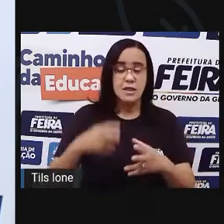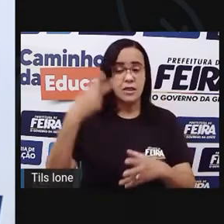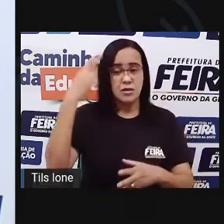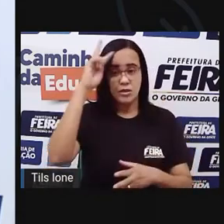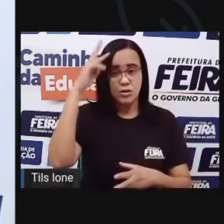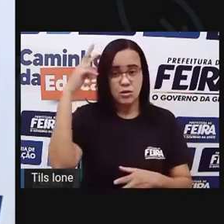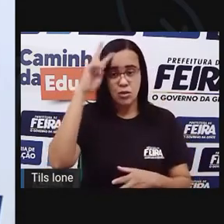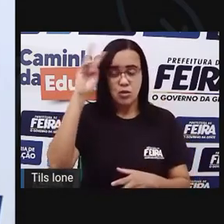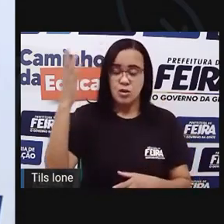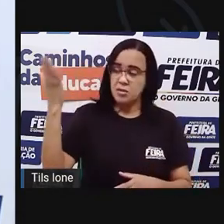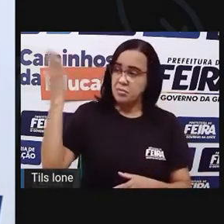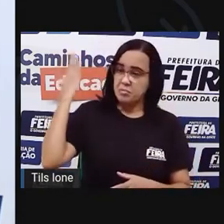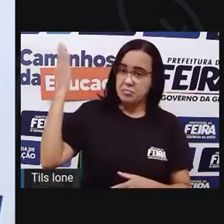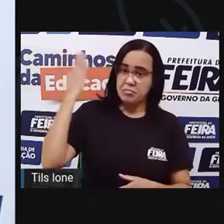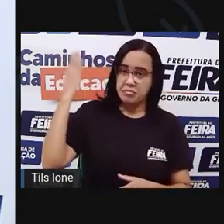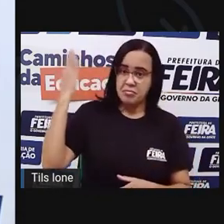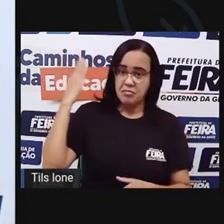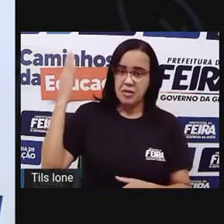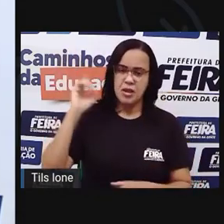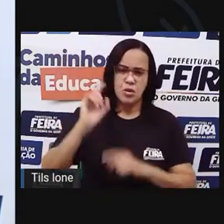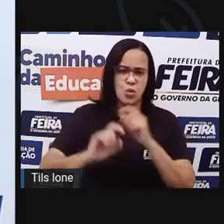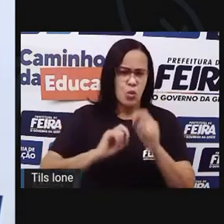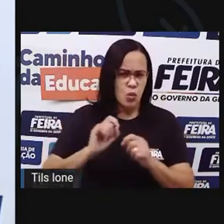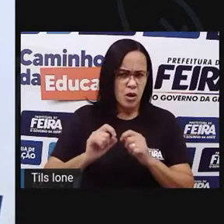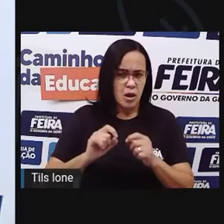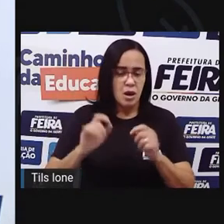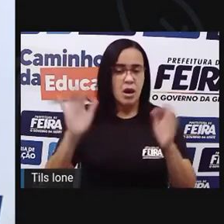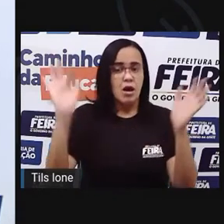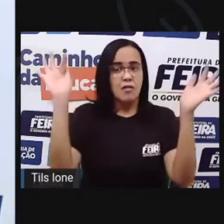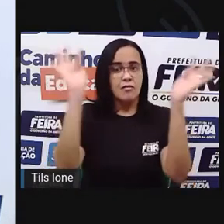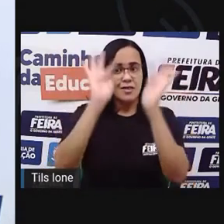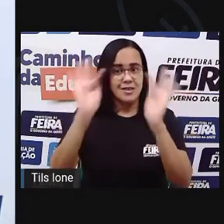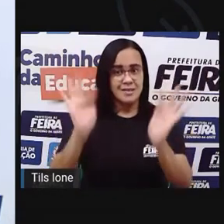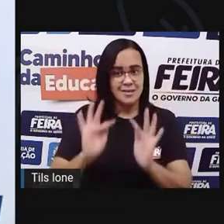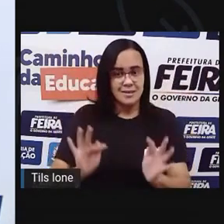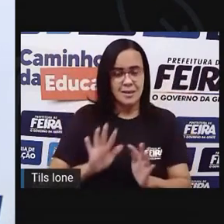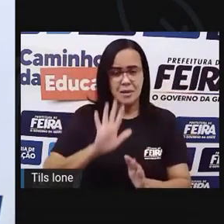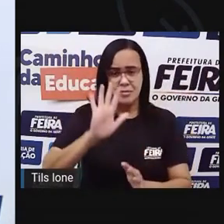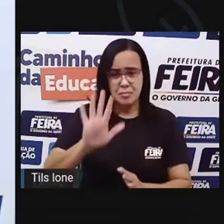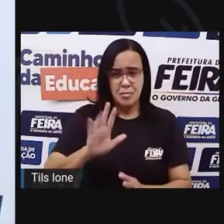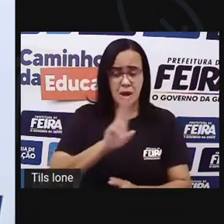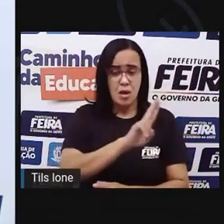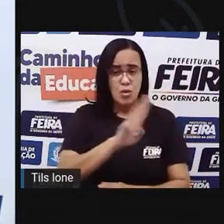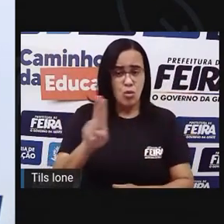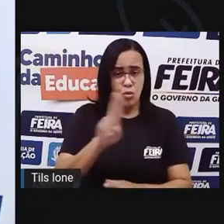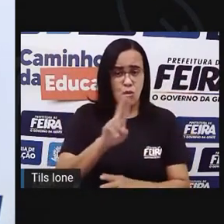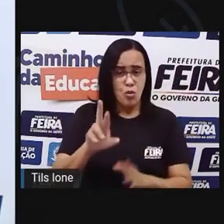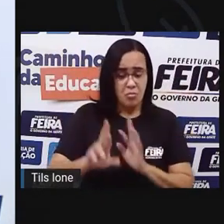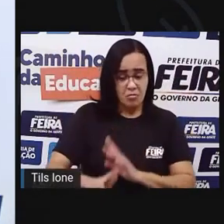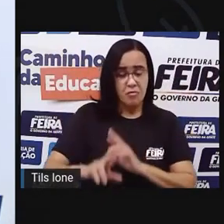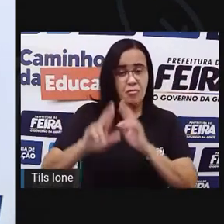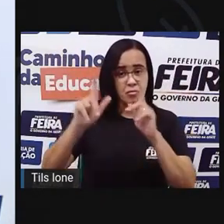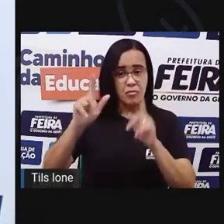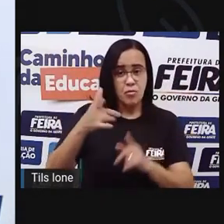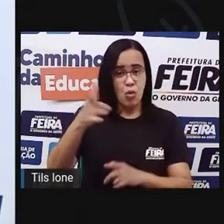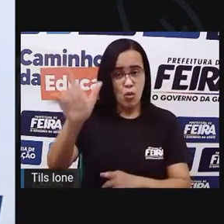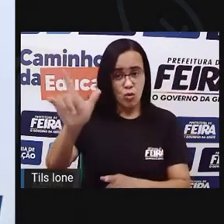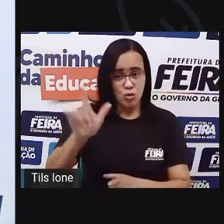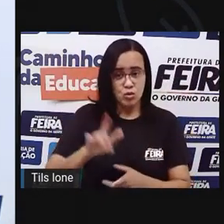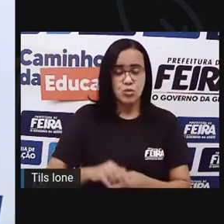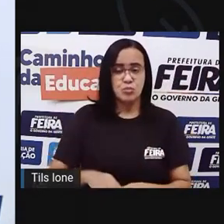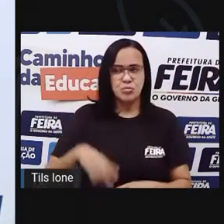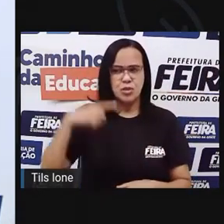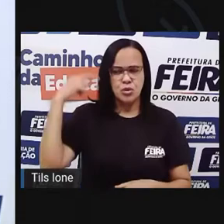felicidade, mas ela tinha outro nome. Eu sonhava com a felicidade, até que ela